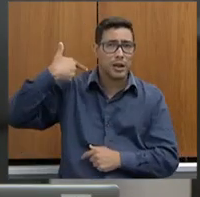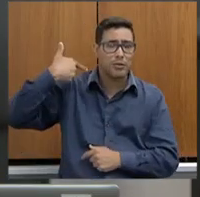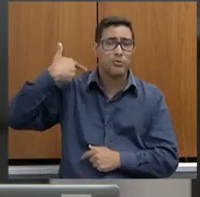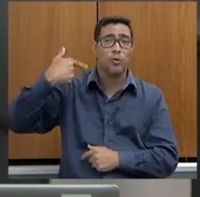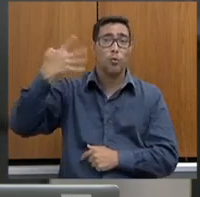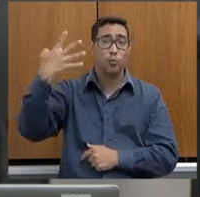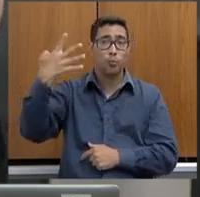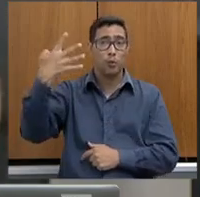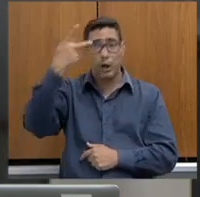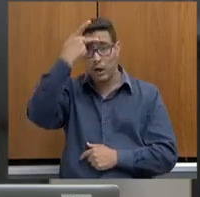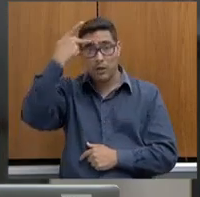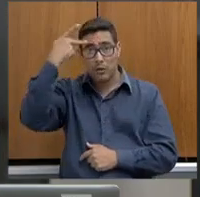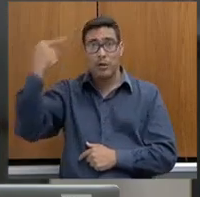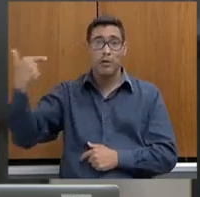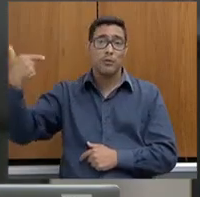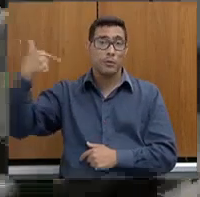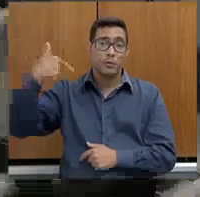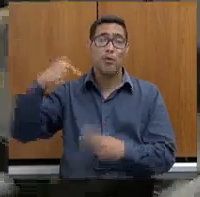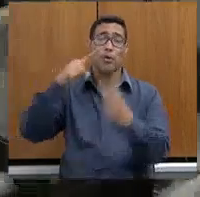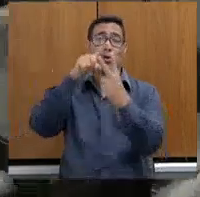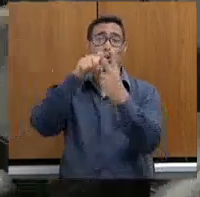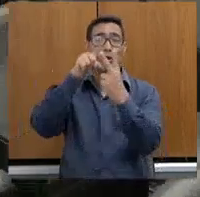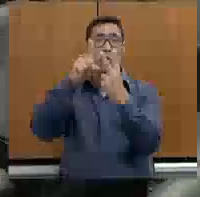dois anjinhos adolescentes,